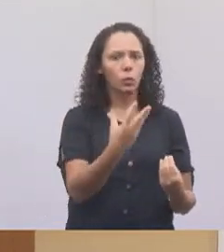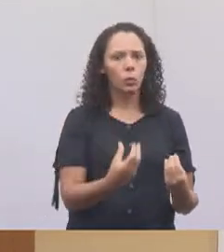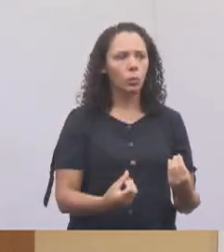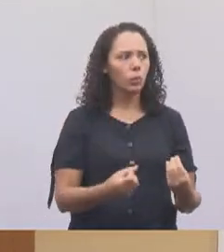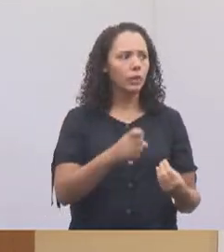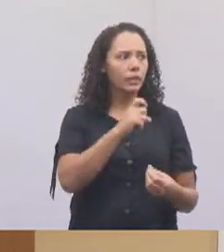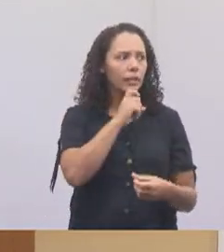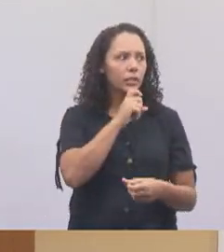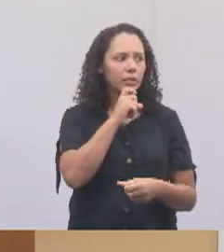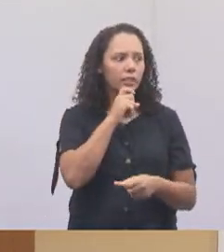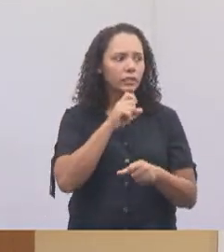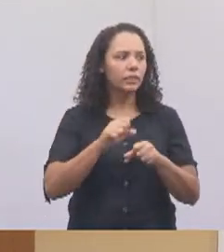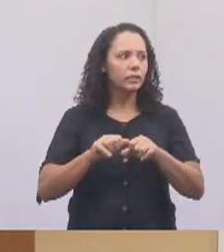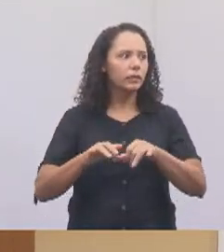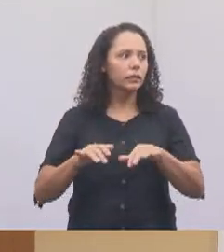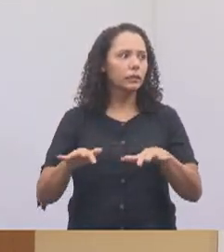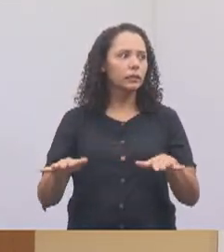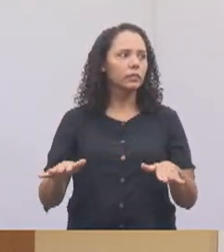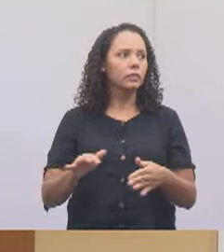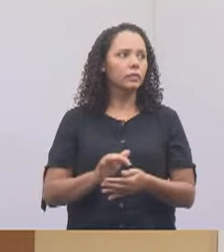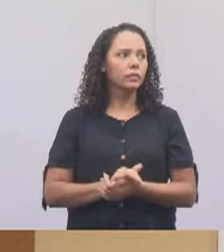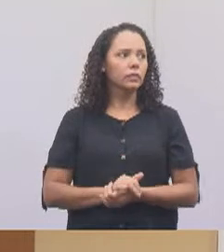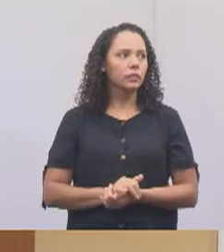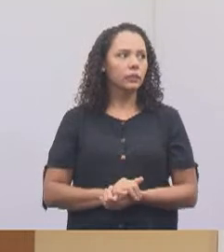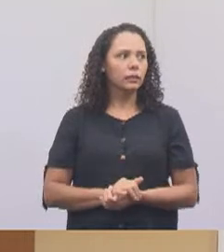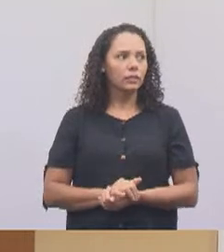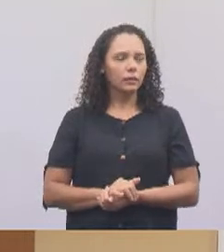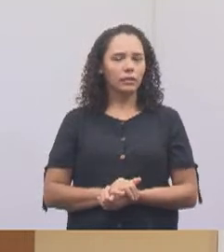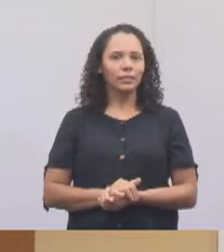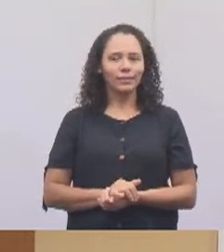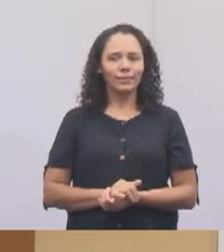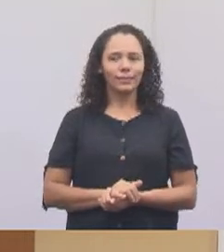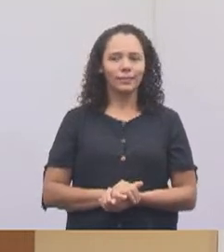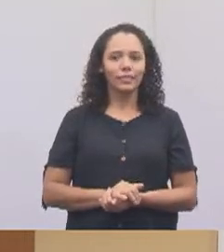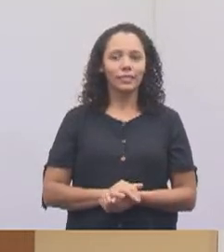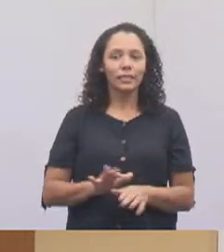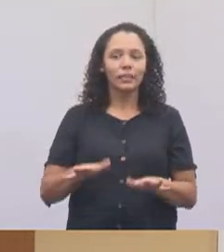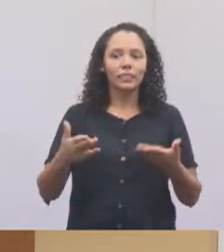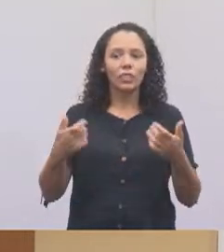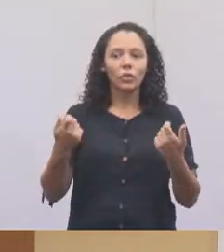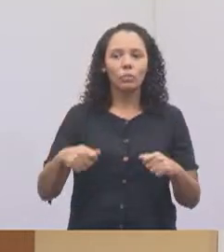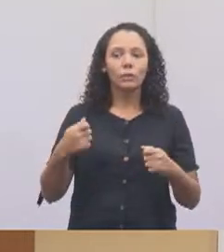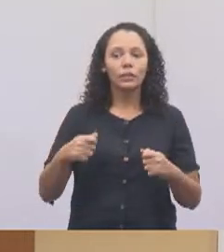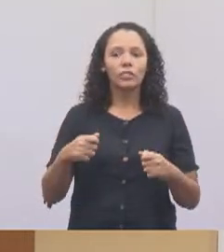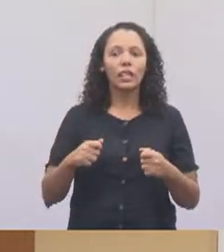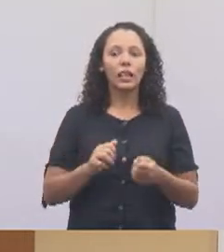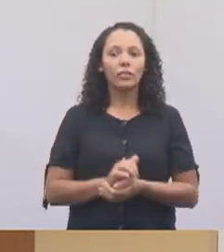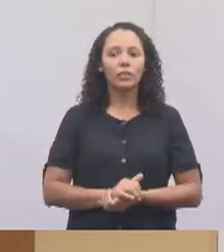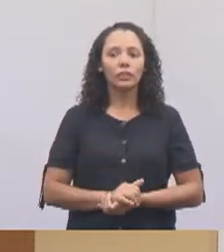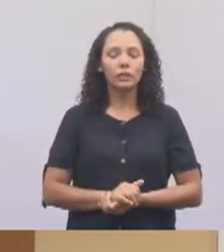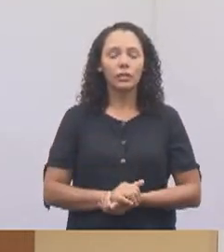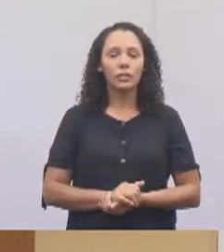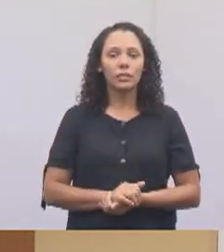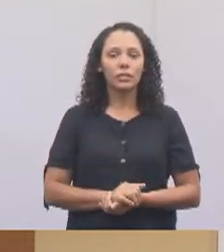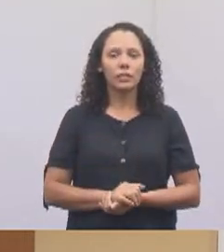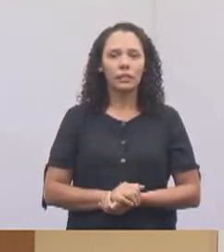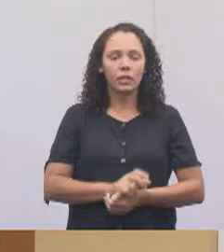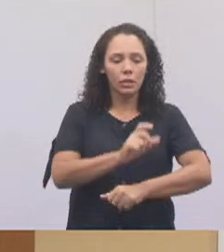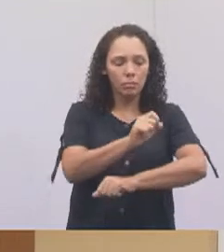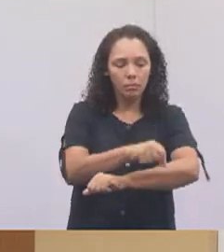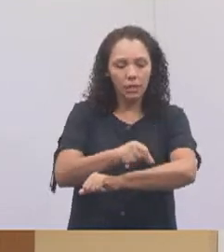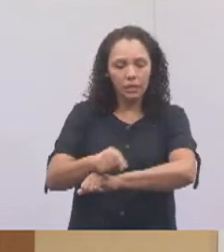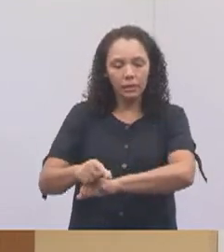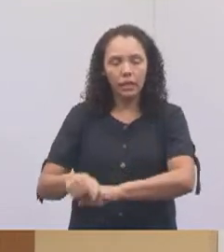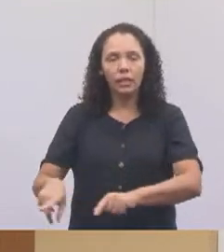não é? Então, não adianta fazer uma coisa bonita por um tempo. A gente tem que fazer e permanecer, fazer permanecer, fazer